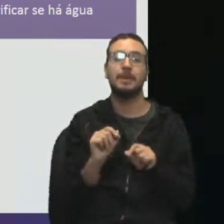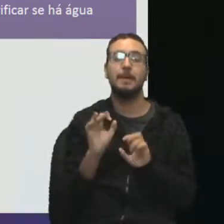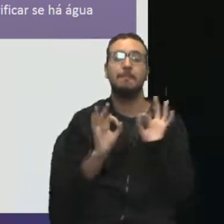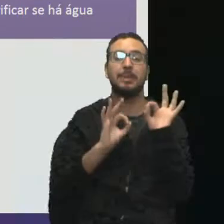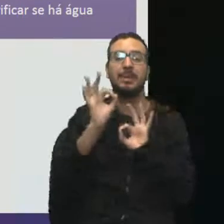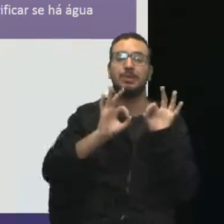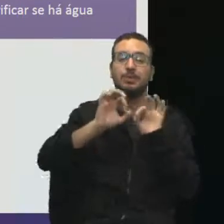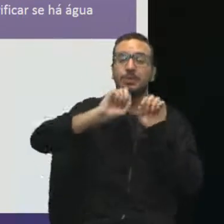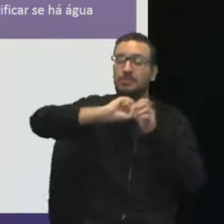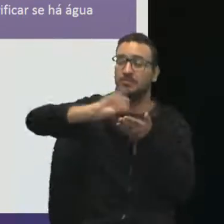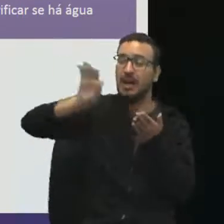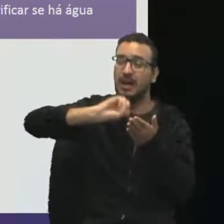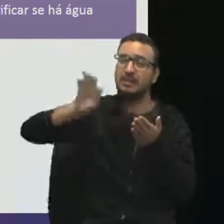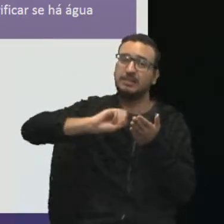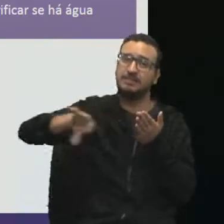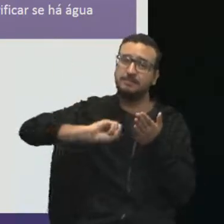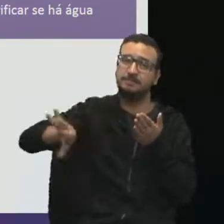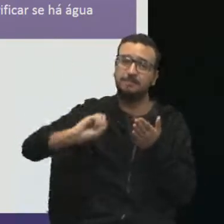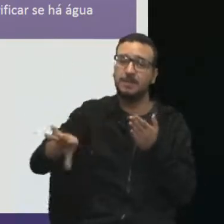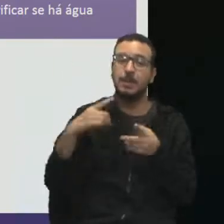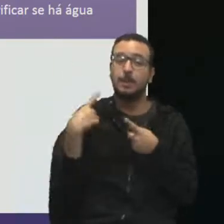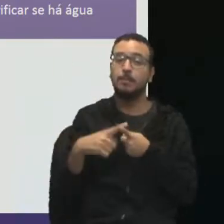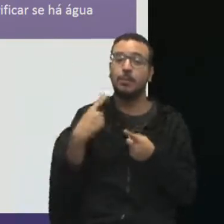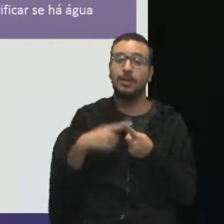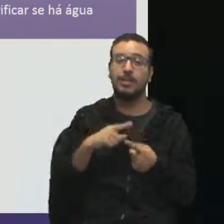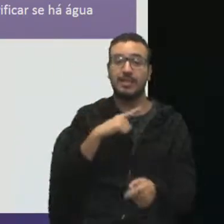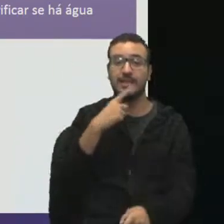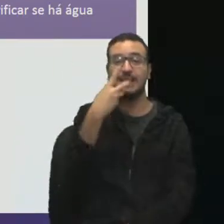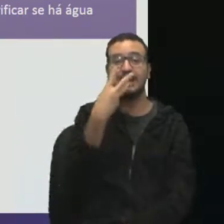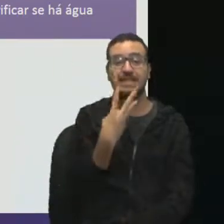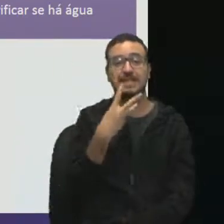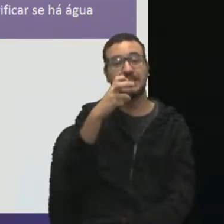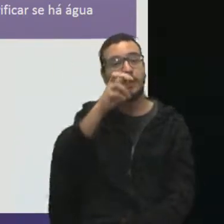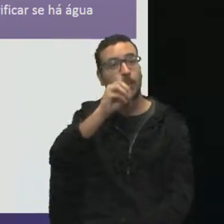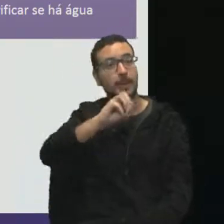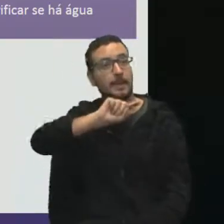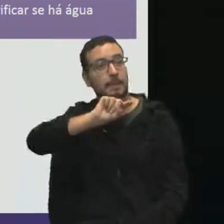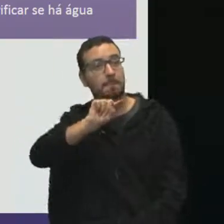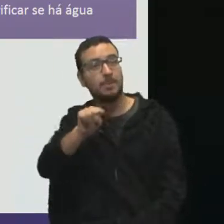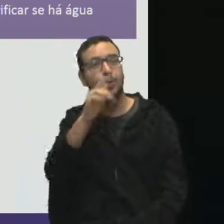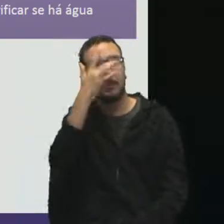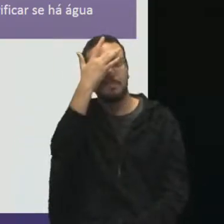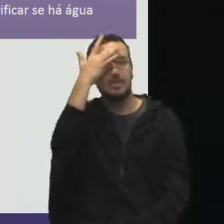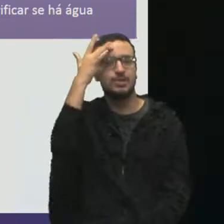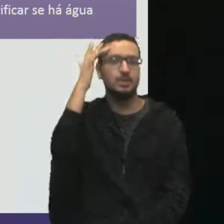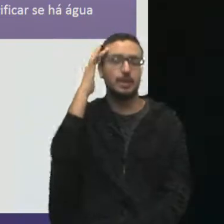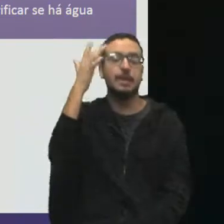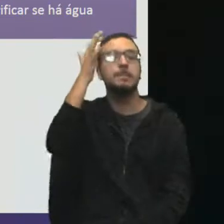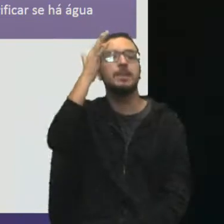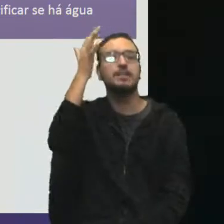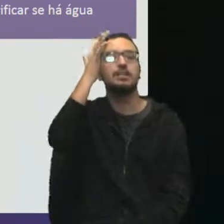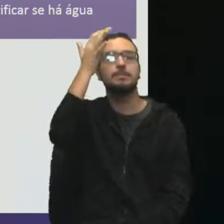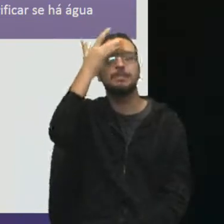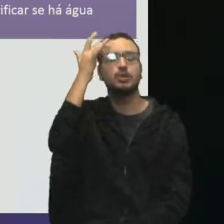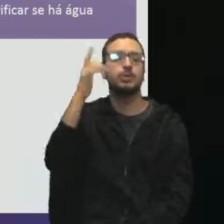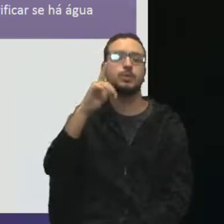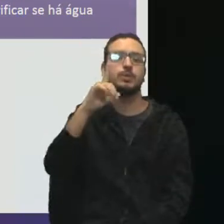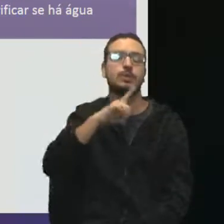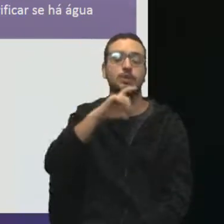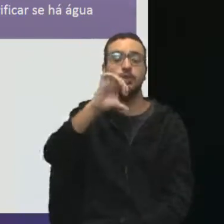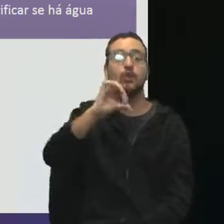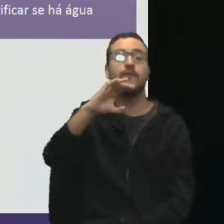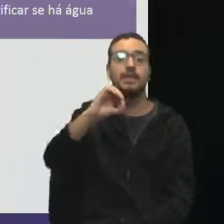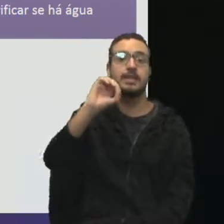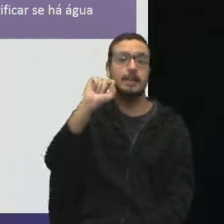evasão? Porque são 350 mil pessoas durante todos os dias. Mas imagina que vai ter um dia lá que vão ter 90 mil pessoas